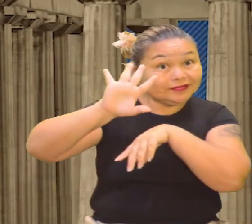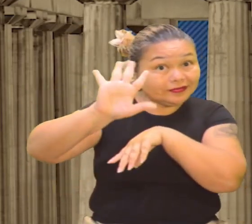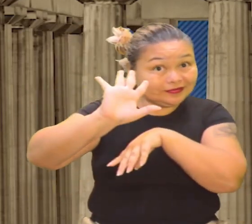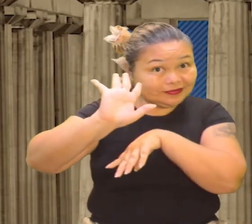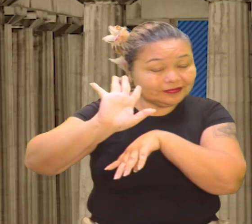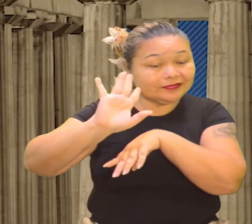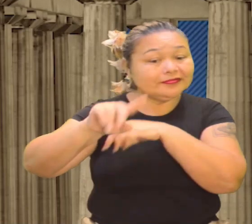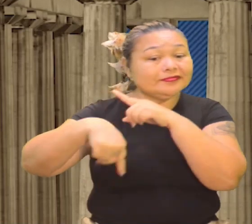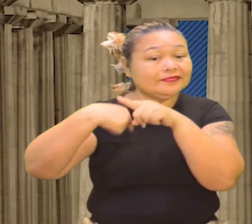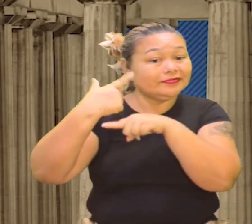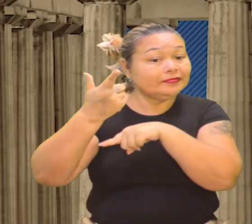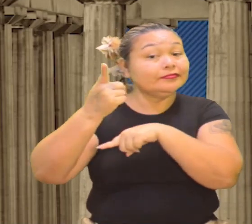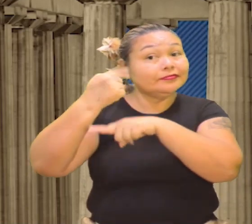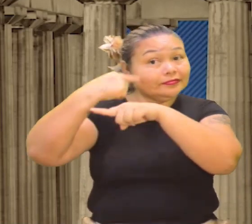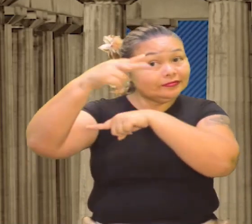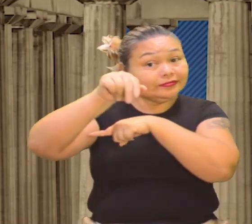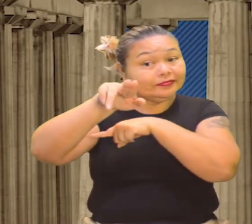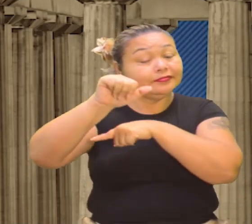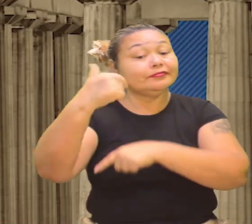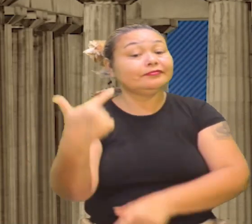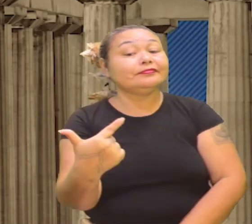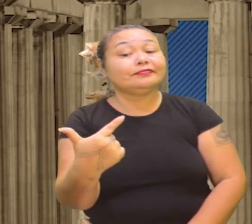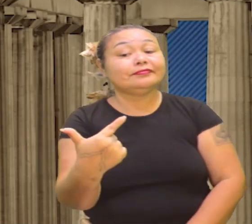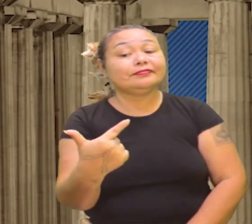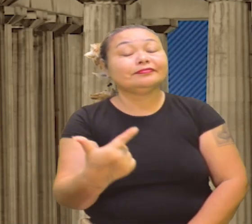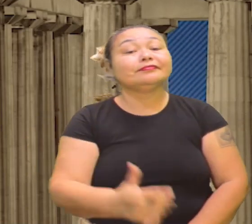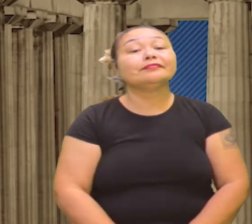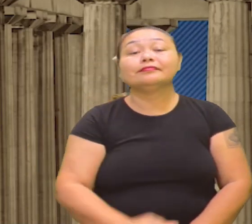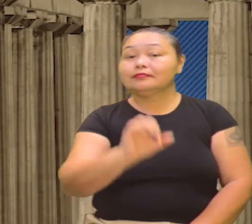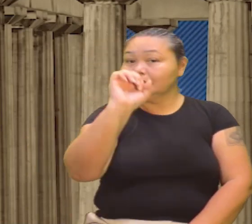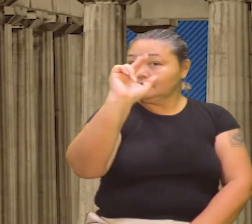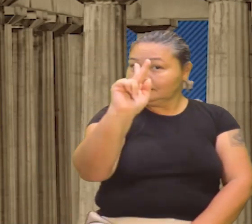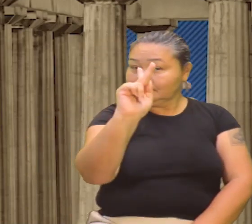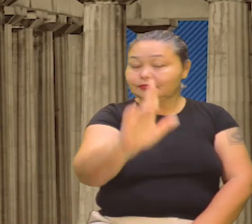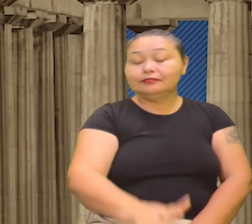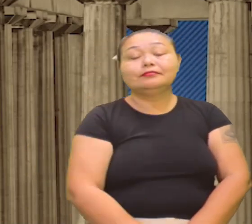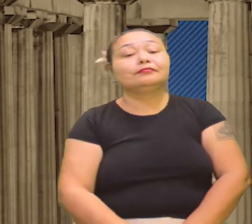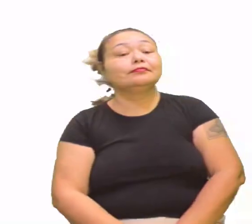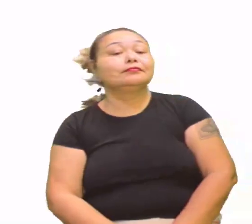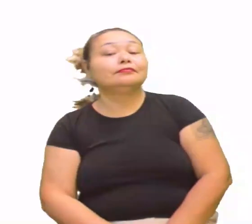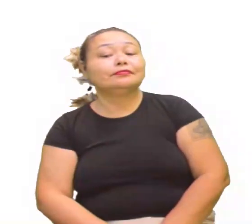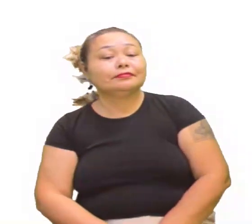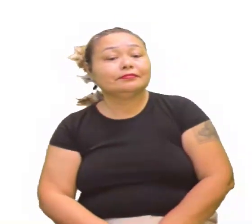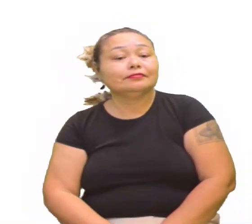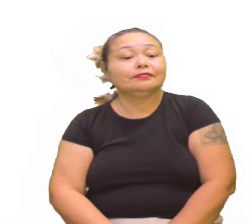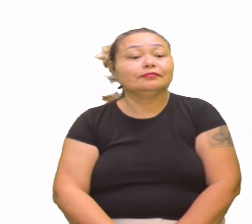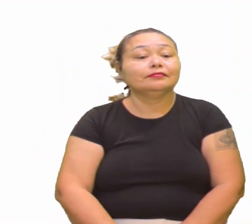estou dando aqui, tá? Já da Unidade 2, ok? Voltando lá, vamos?